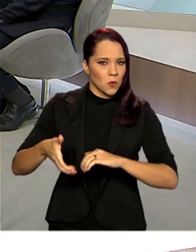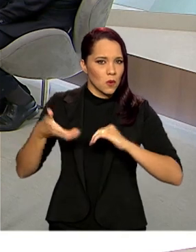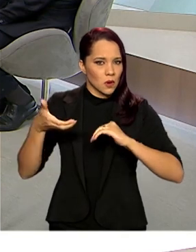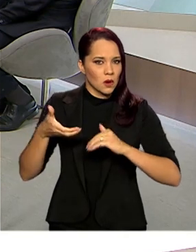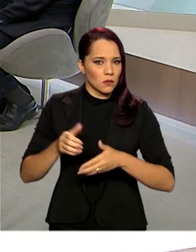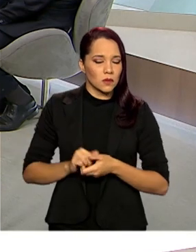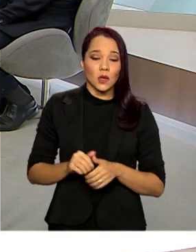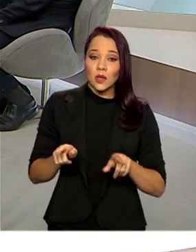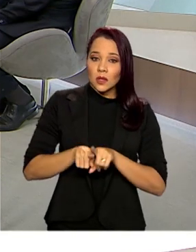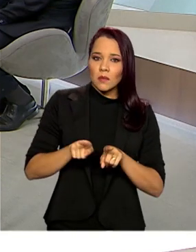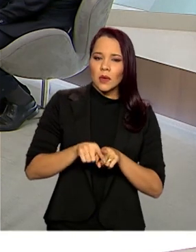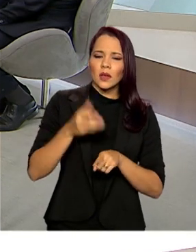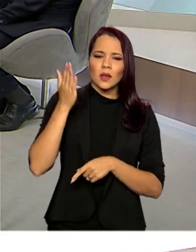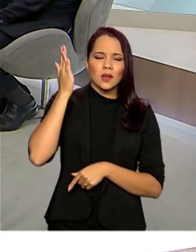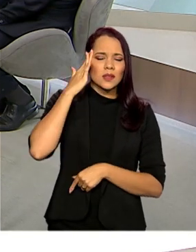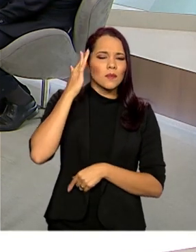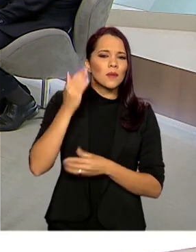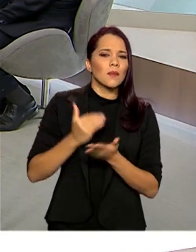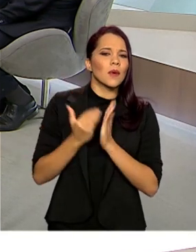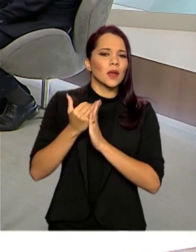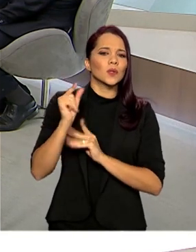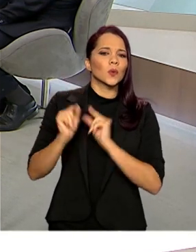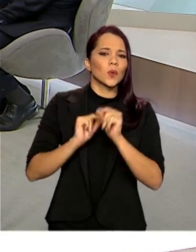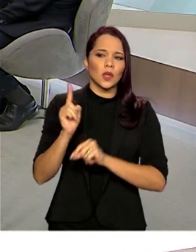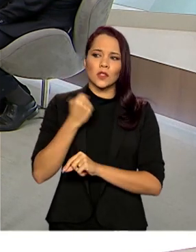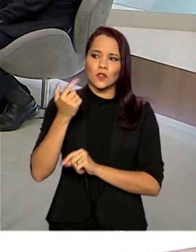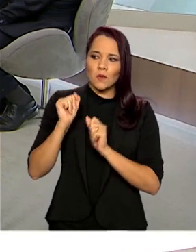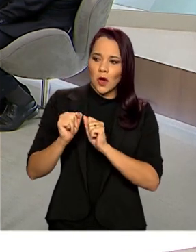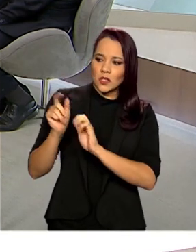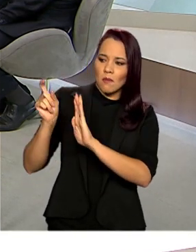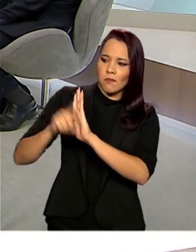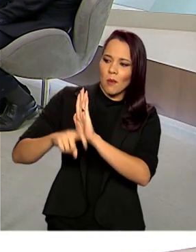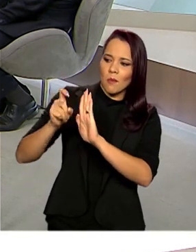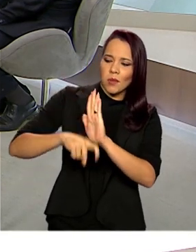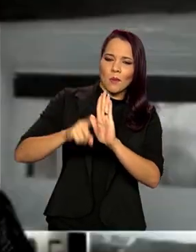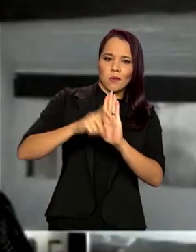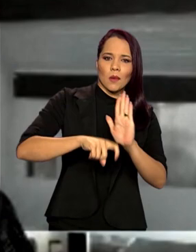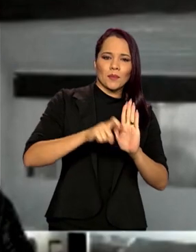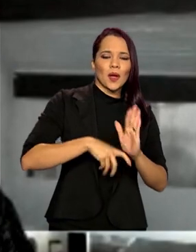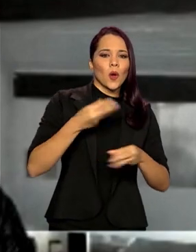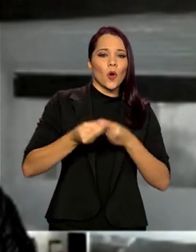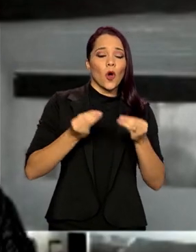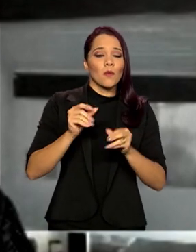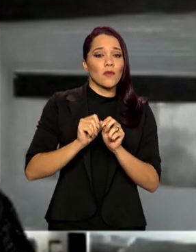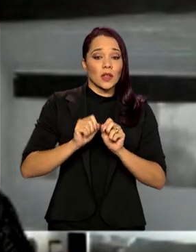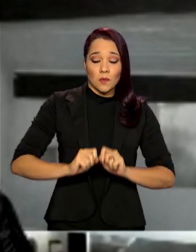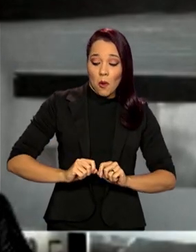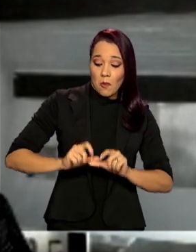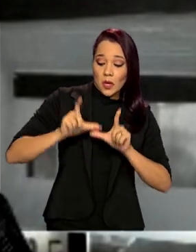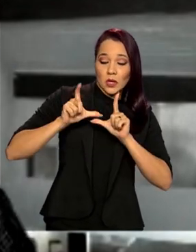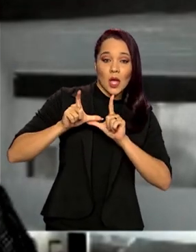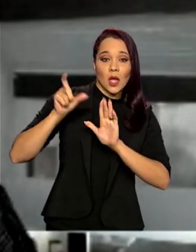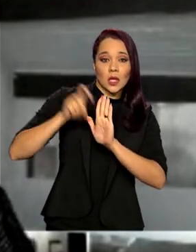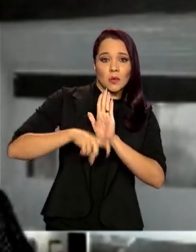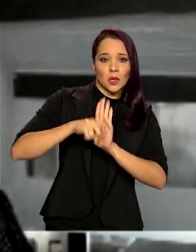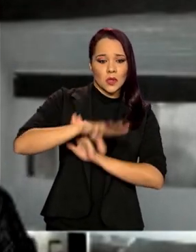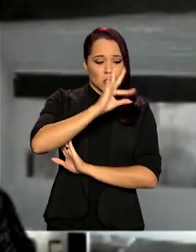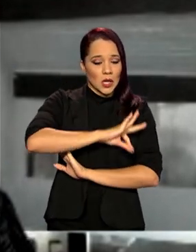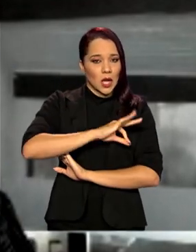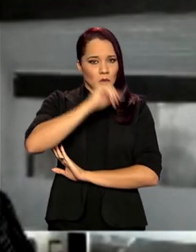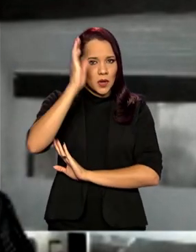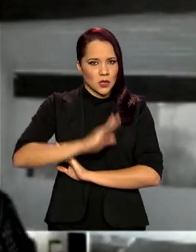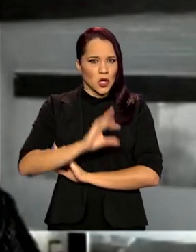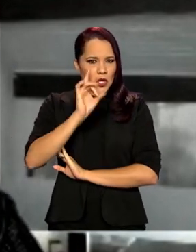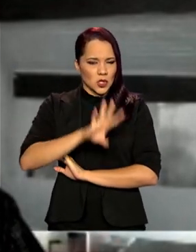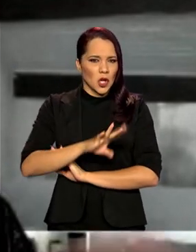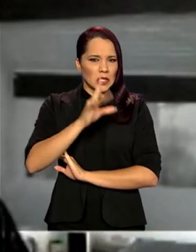e também gostaria de saber mais, o que a gente pode tributar? Como é a gente faz para aumentar essa tributação da renda aqui no Brasil? Não tanto em relação